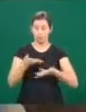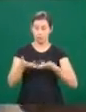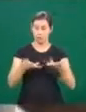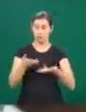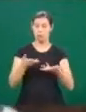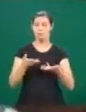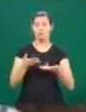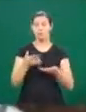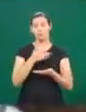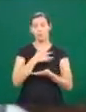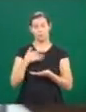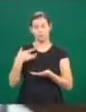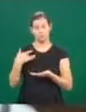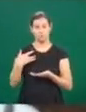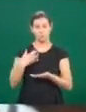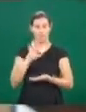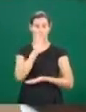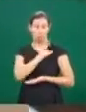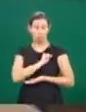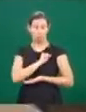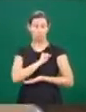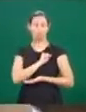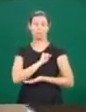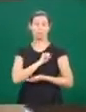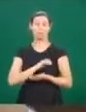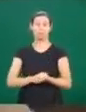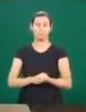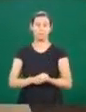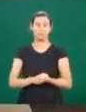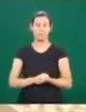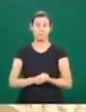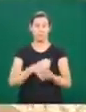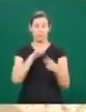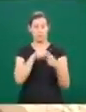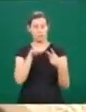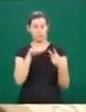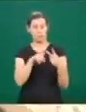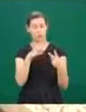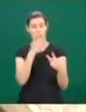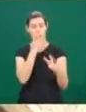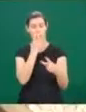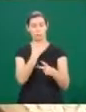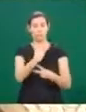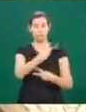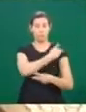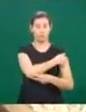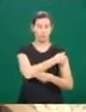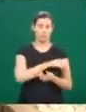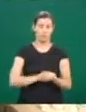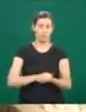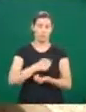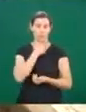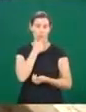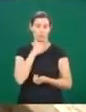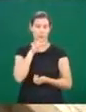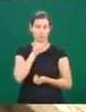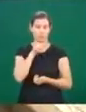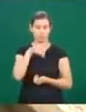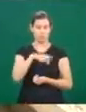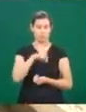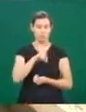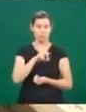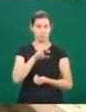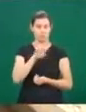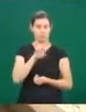dele, que eu amo muito ele e eu sempre trago. Mili e Futrica também foram vacinadas. Há dez anos,